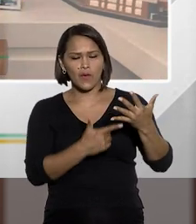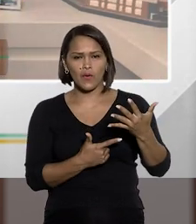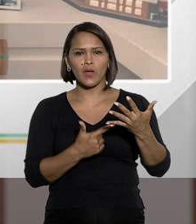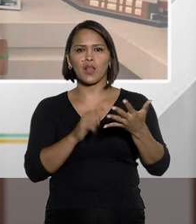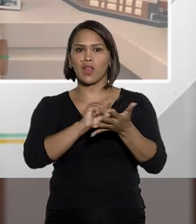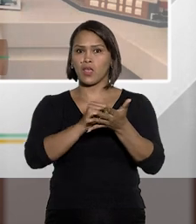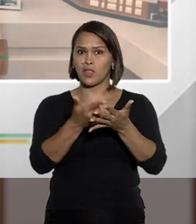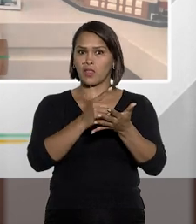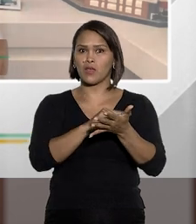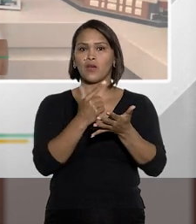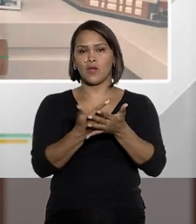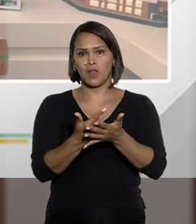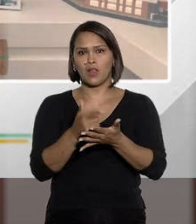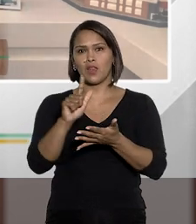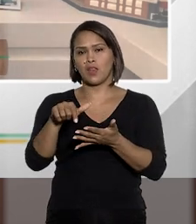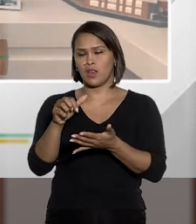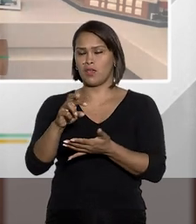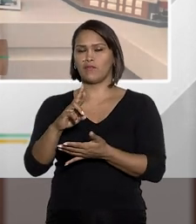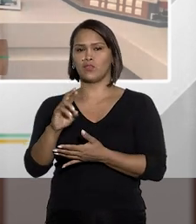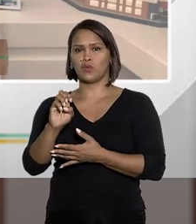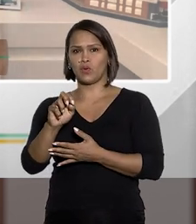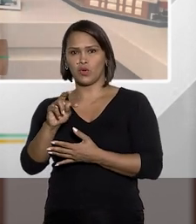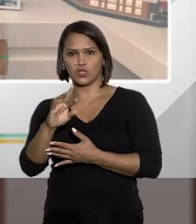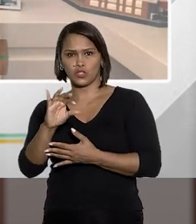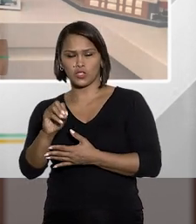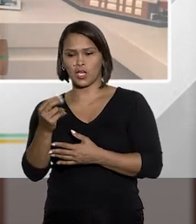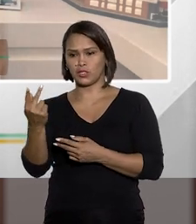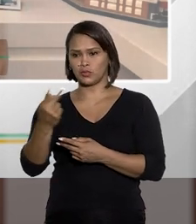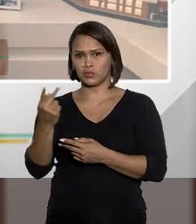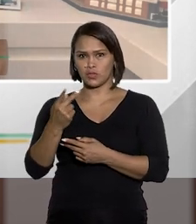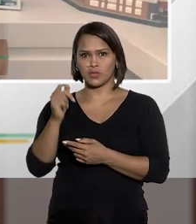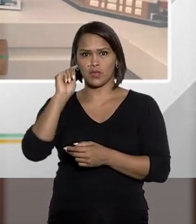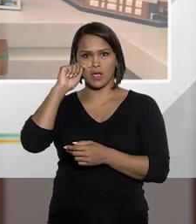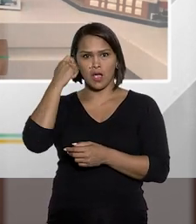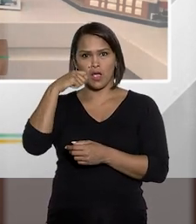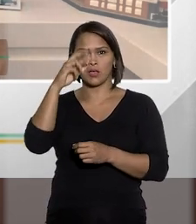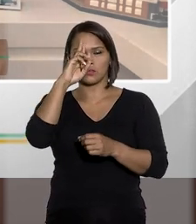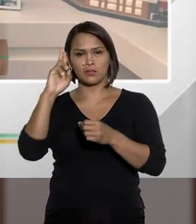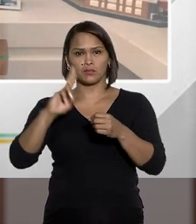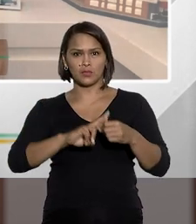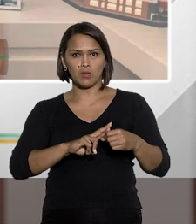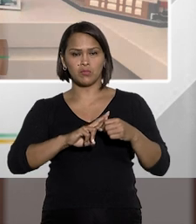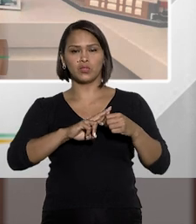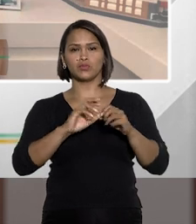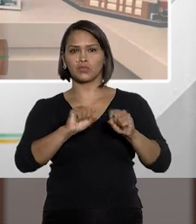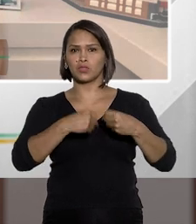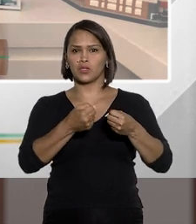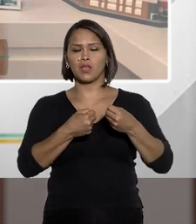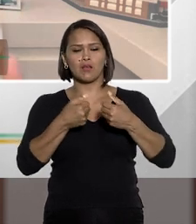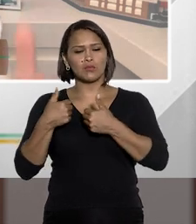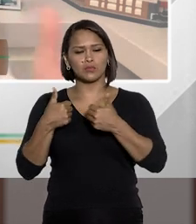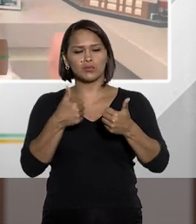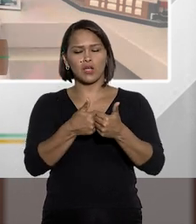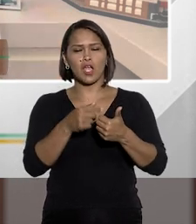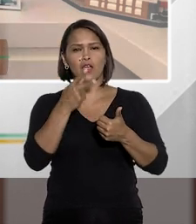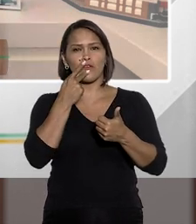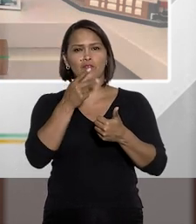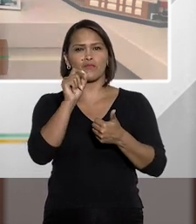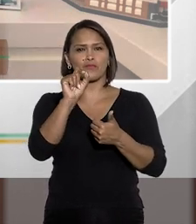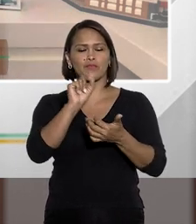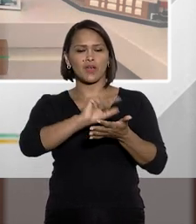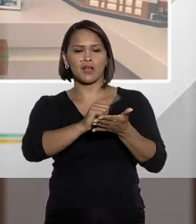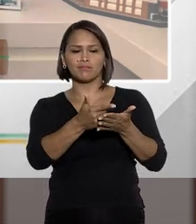li a obra do Rogério, aliás, dos Rogérios, do Greco e do Sanches, brilhante obra sobre abuso de autoridade, e o que a doutrina,